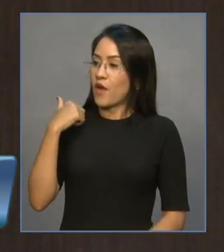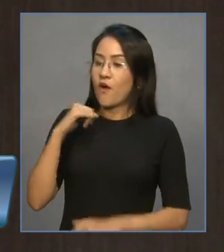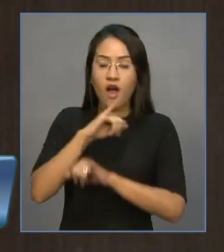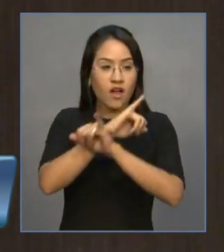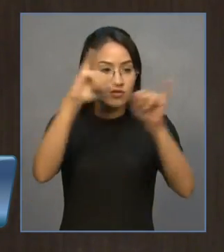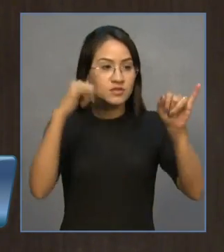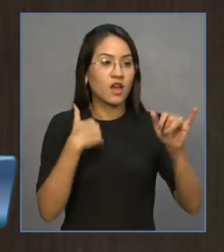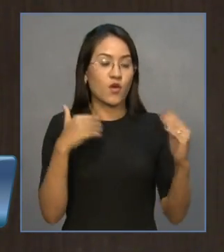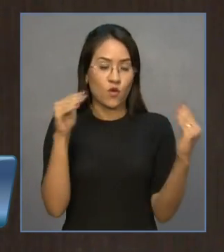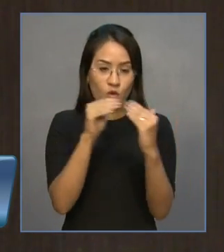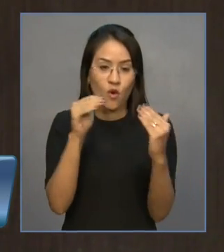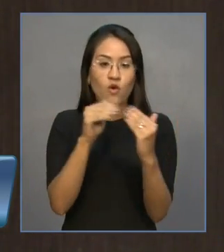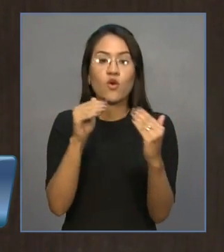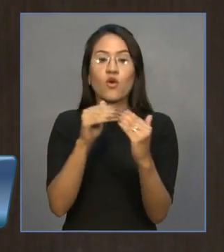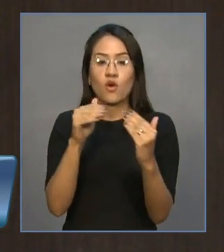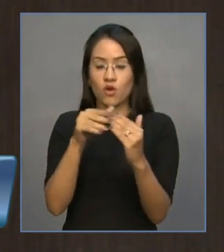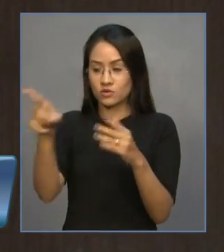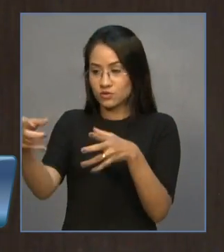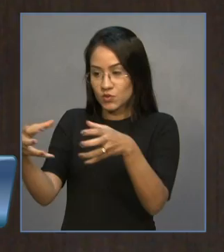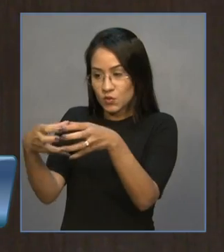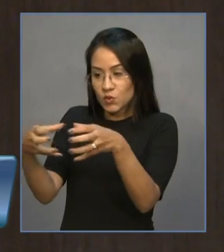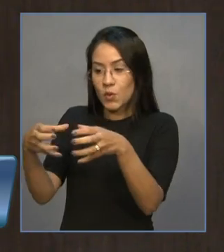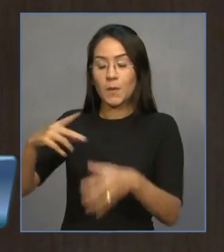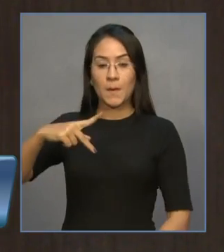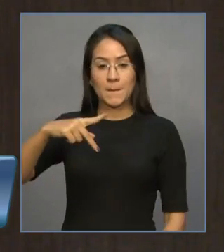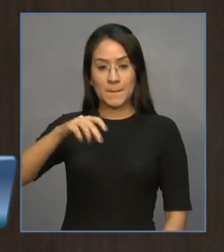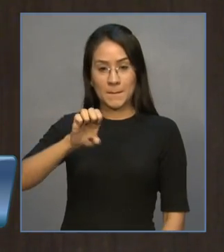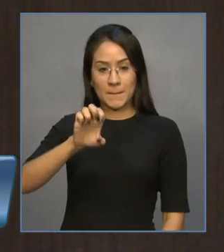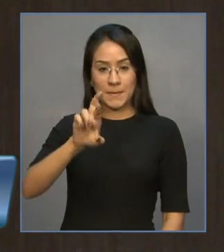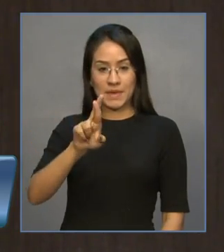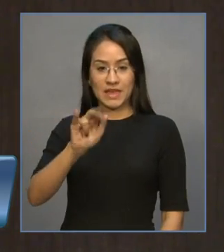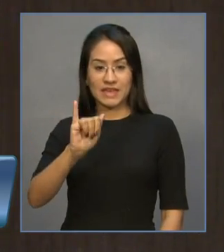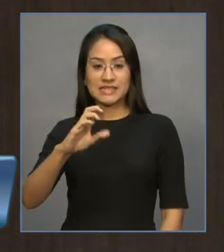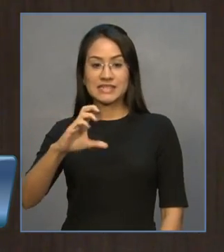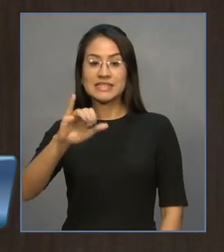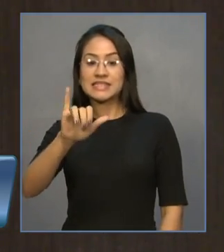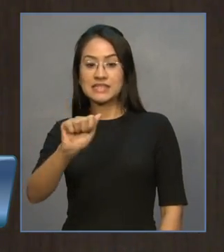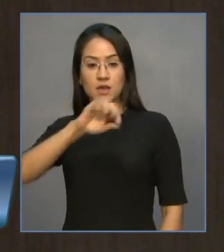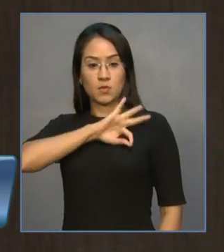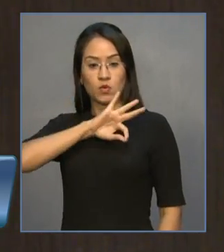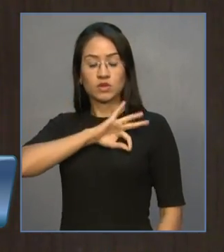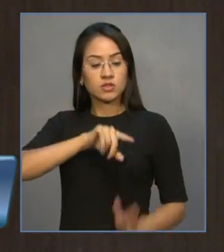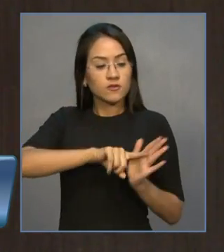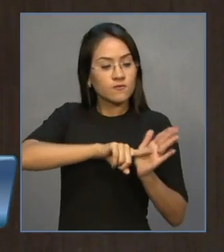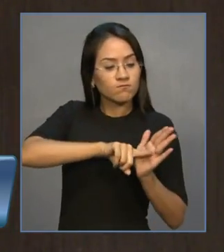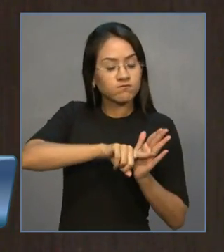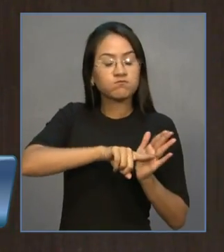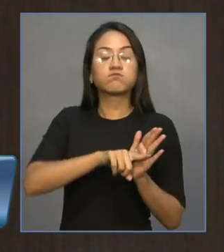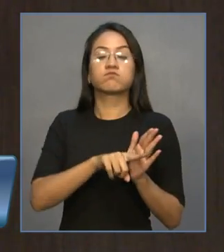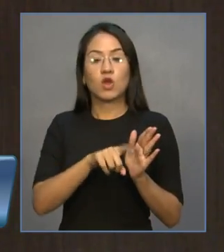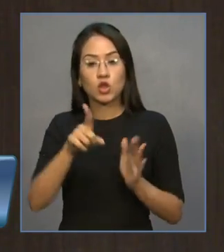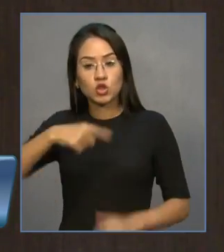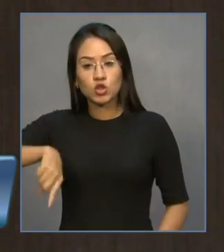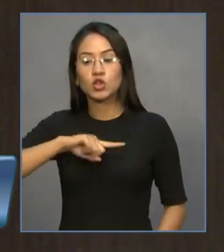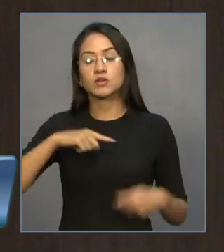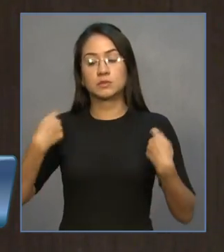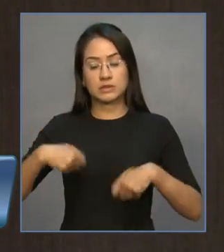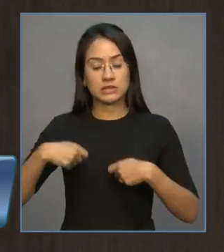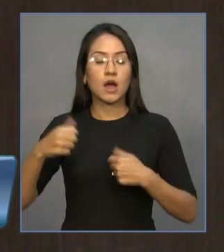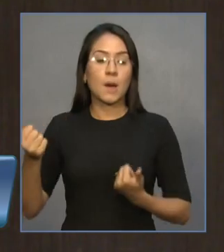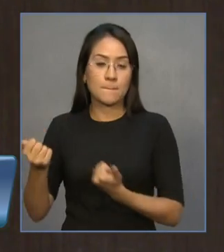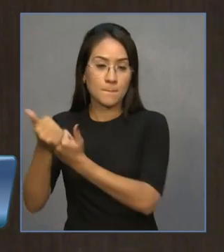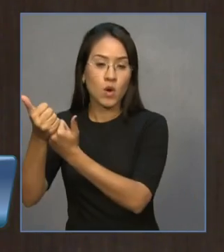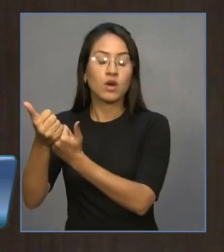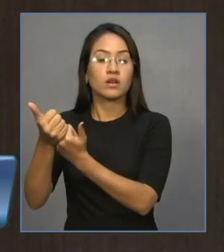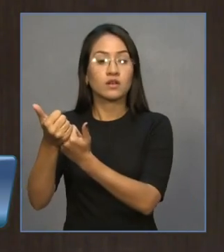peritos, eu acho que é uma questão de justiça e de justiça obviamente temos que todos nós nos irmanarmos e também é uma